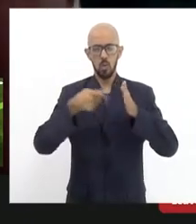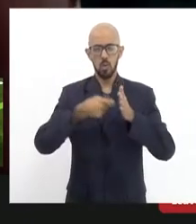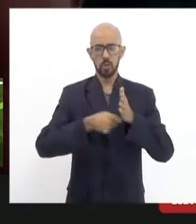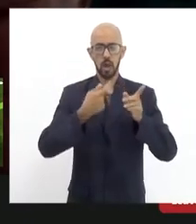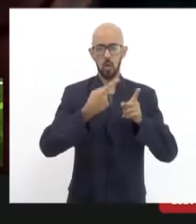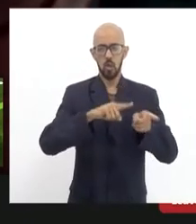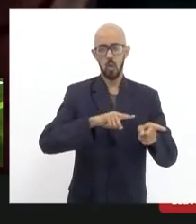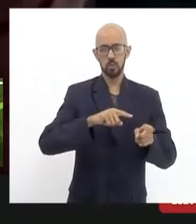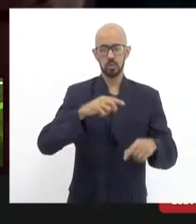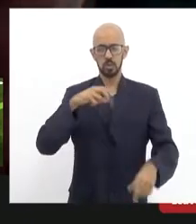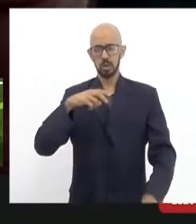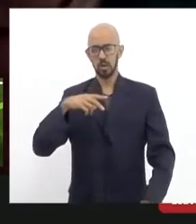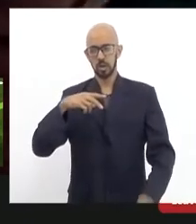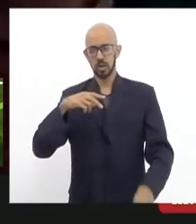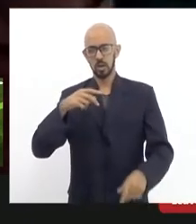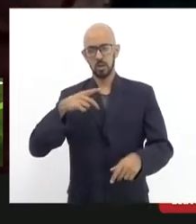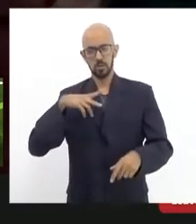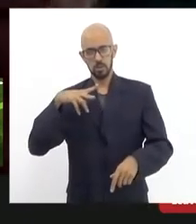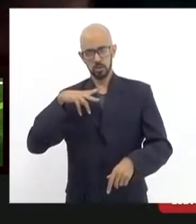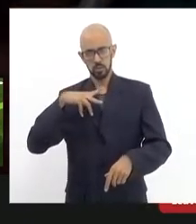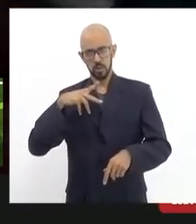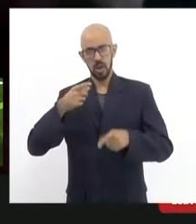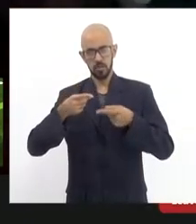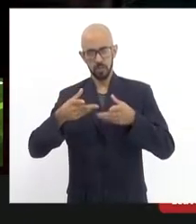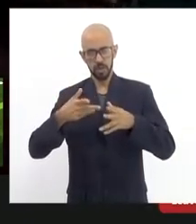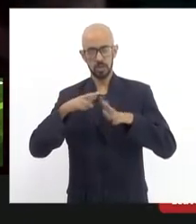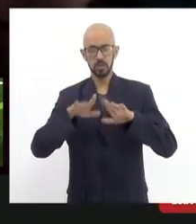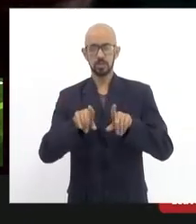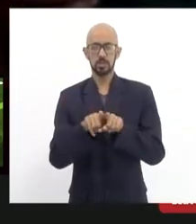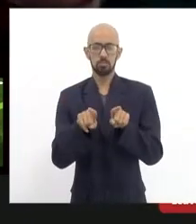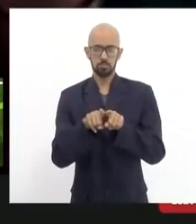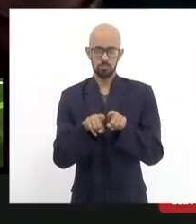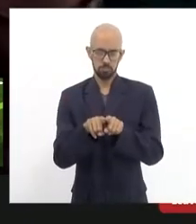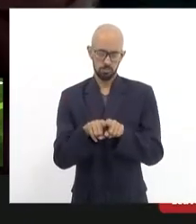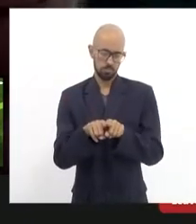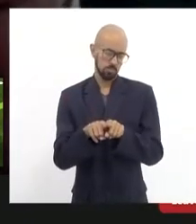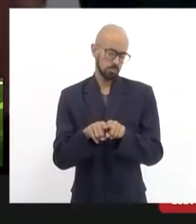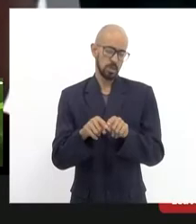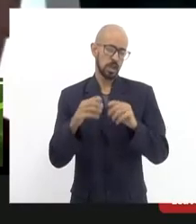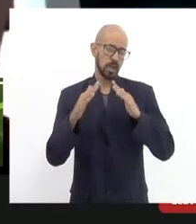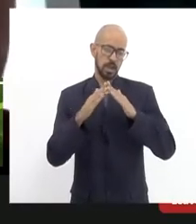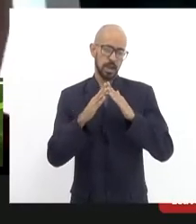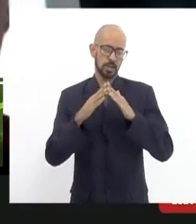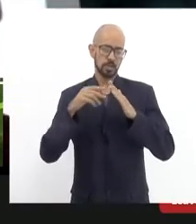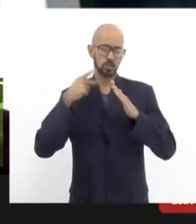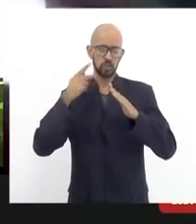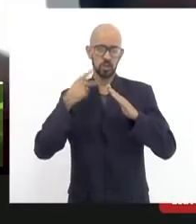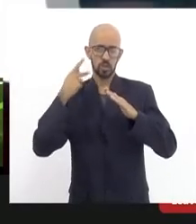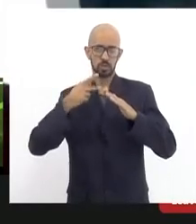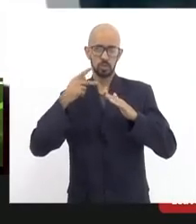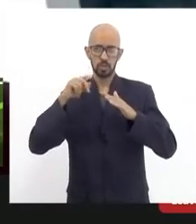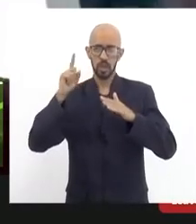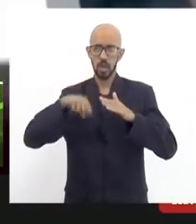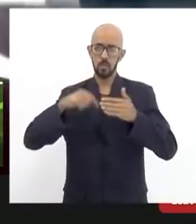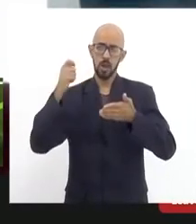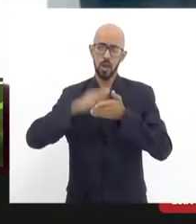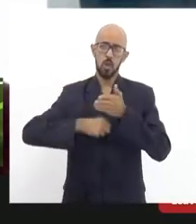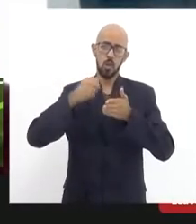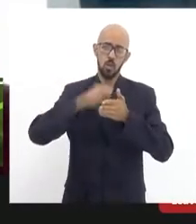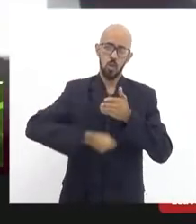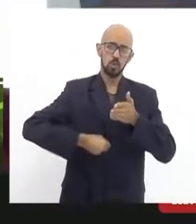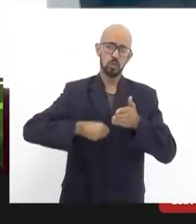que entrar nessa batalha o executivo a câmara municipal inteira essa luta é conjunta é uma frente